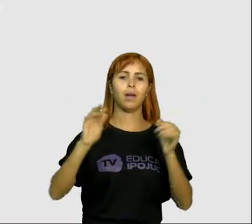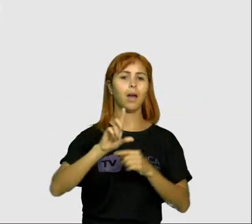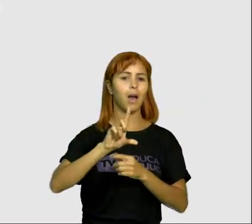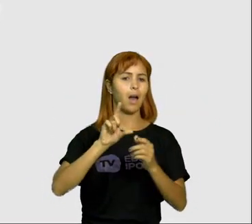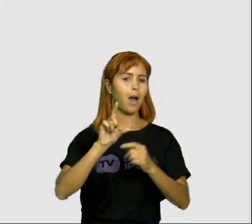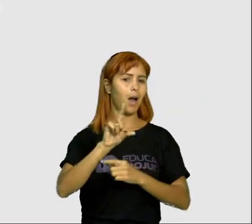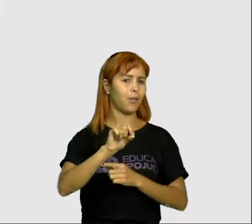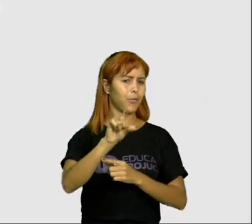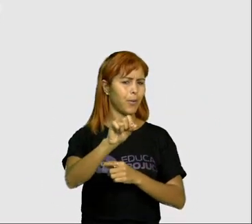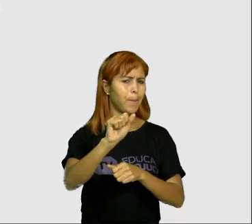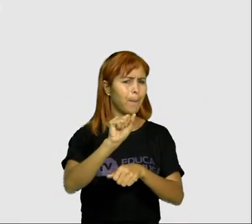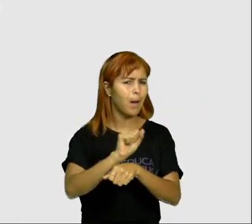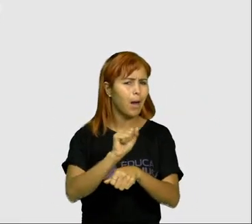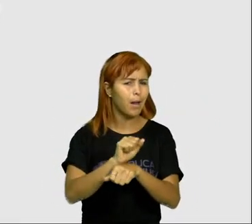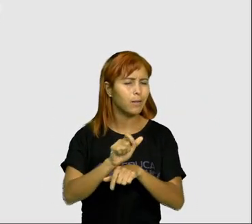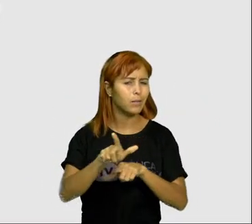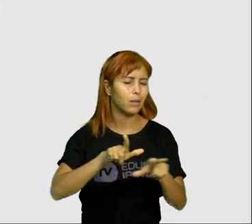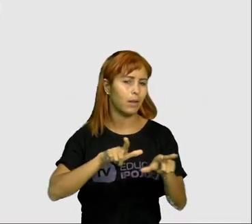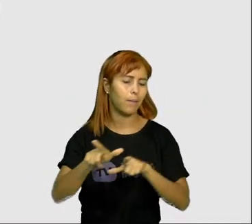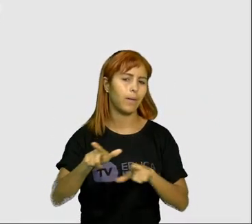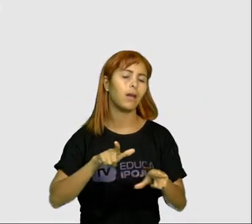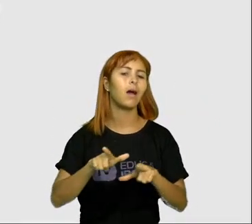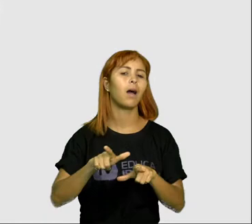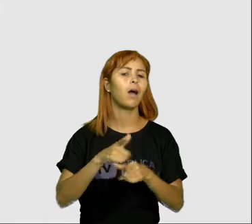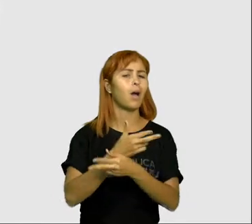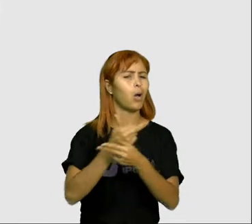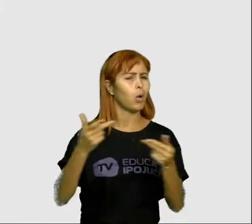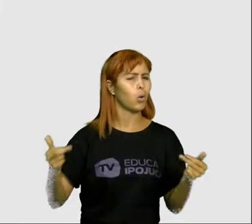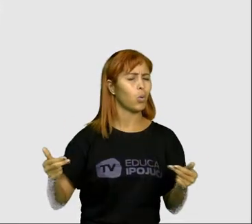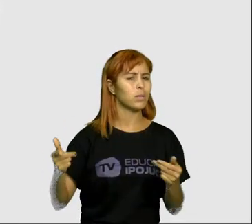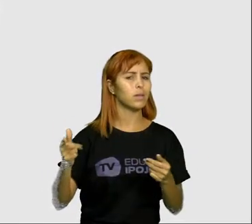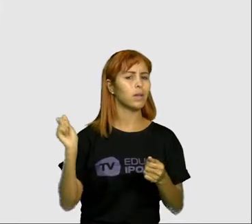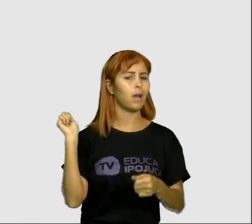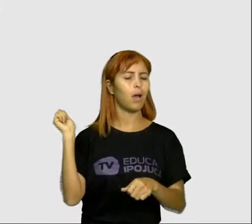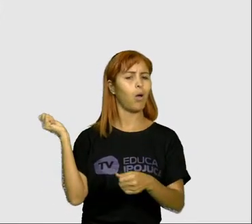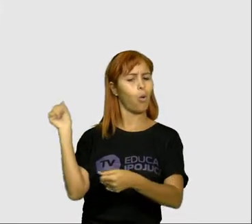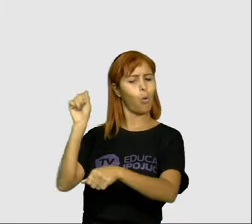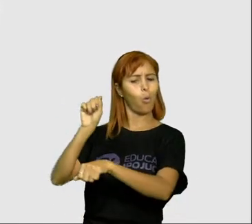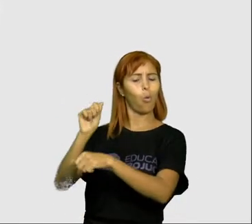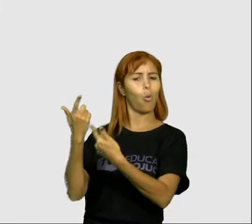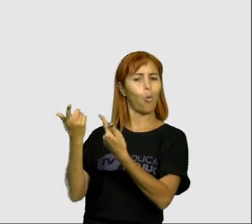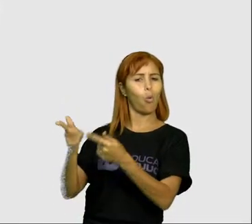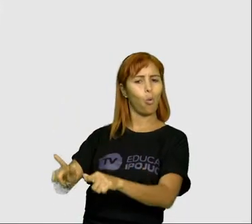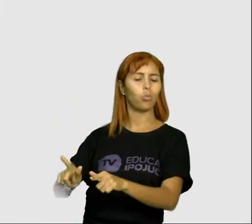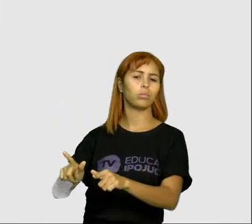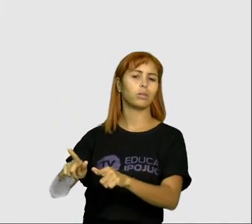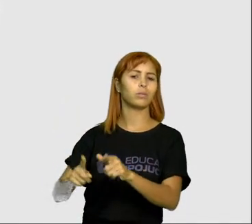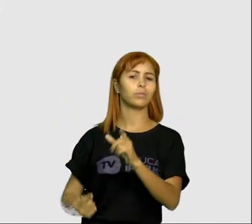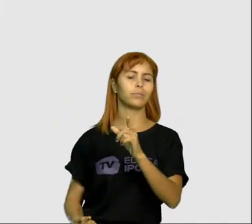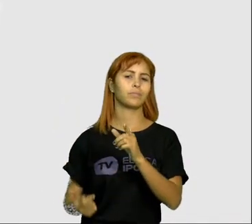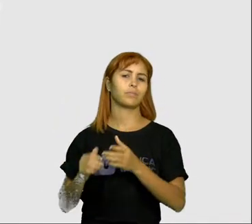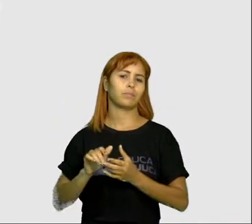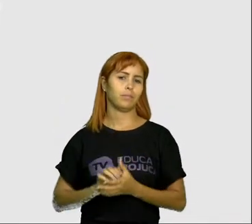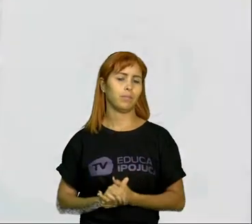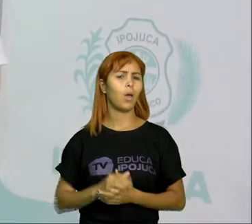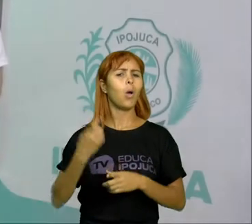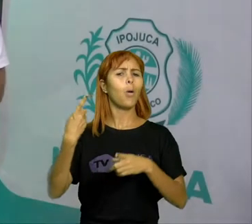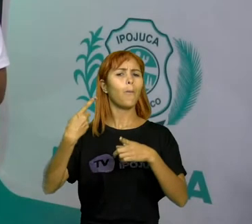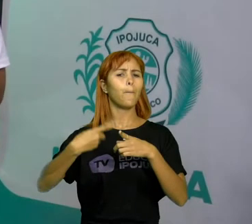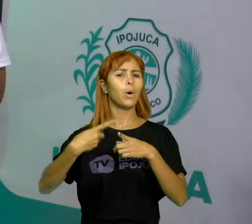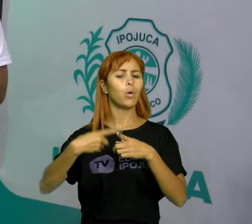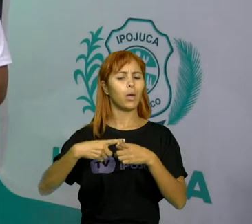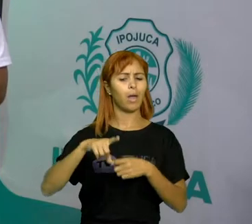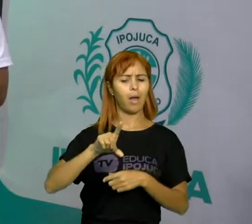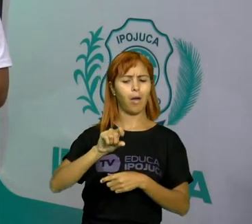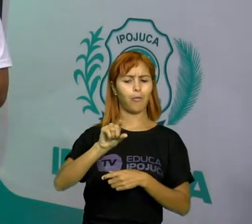pararam de trabalhar, coisa que era contra os princípios dela. Por que essa